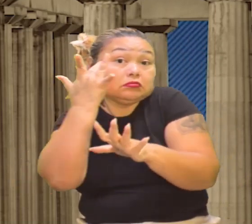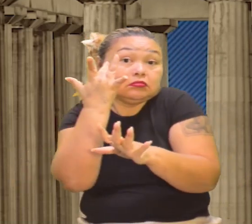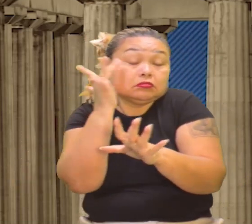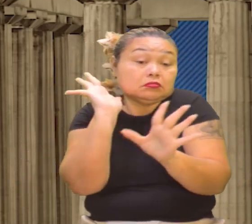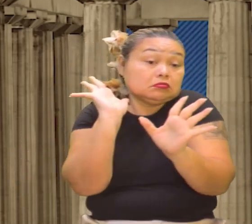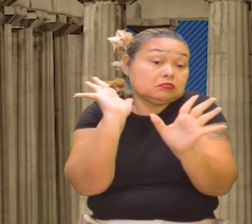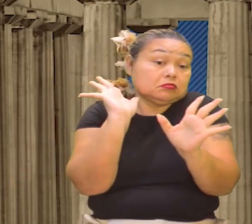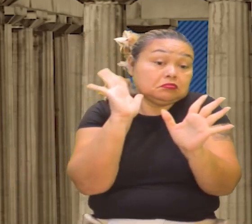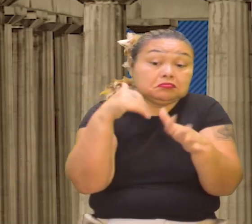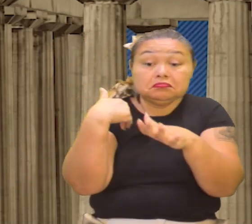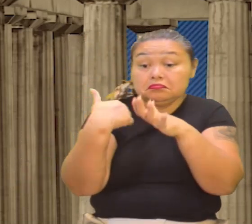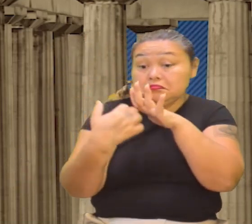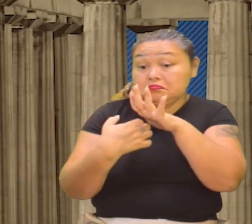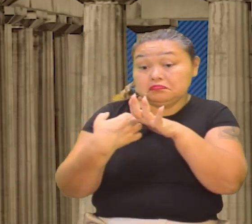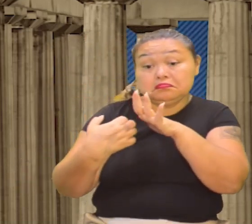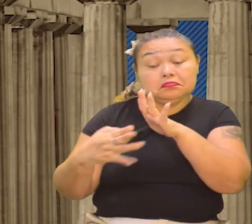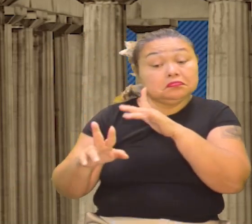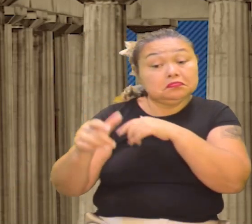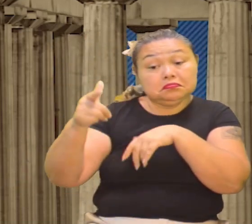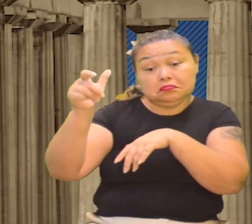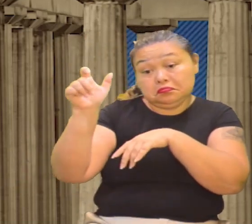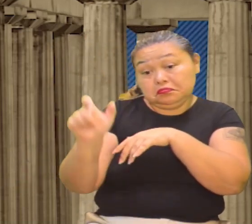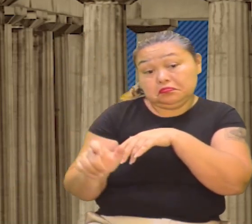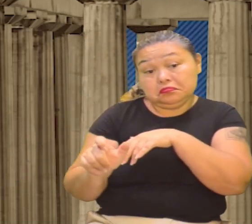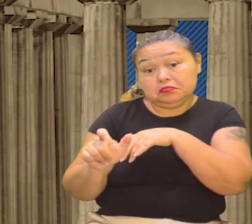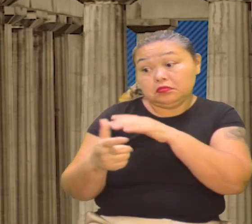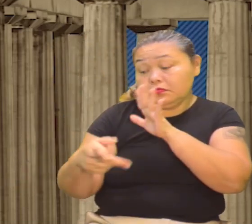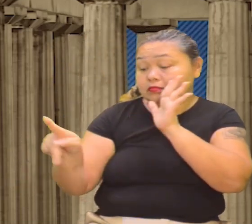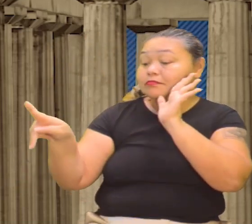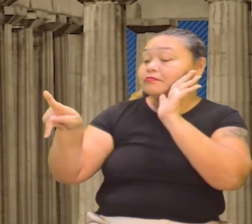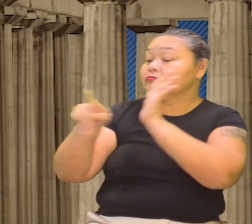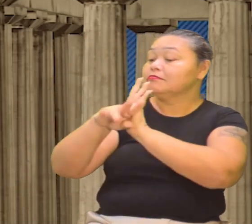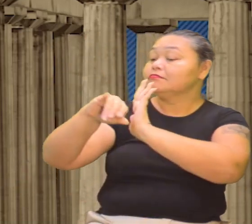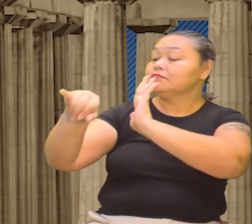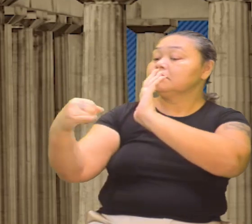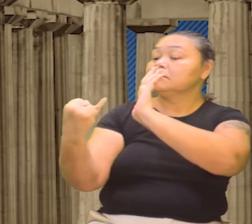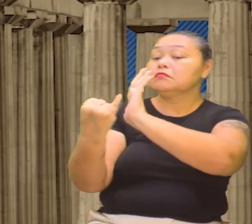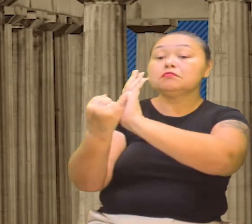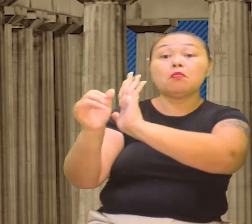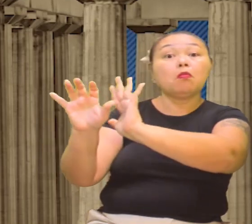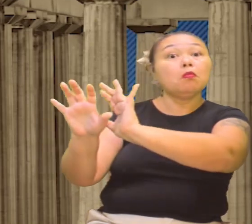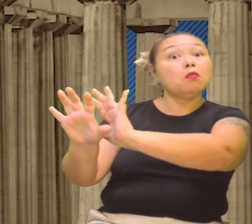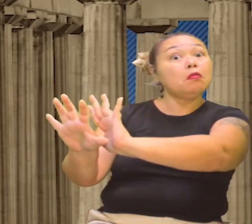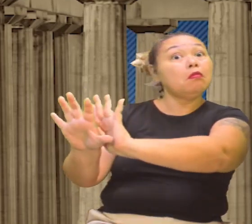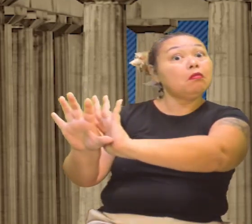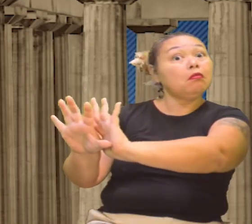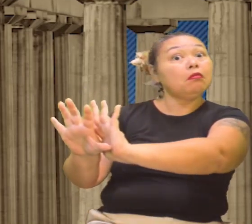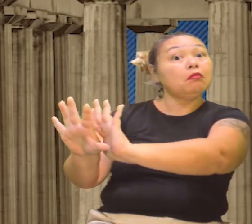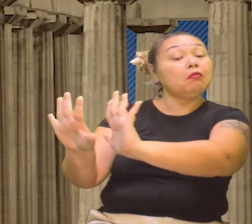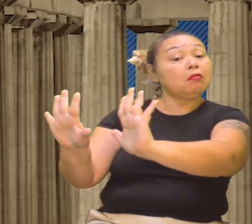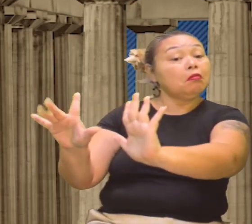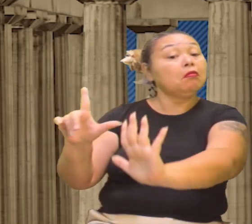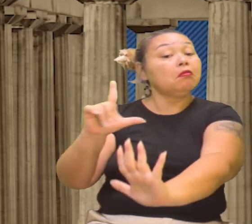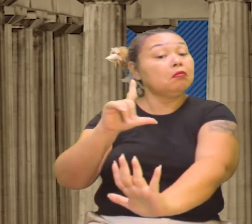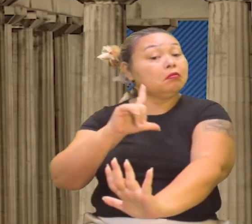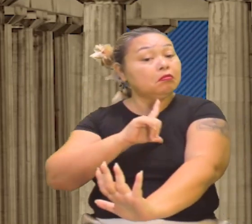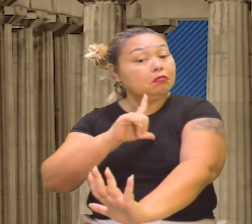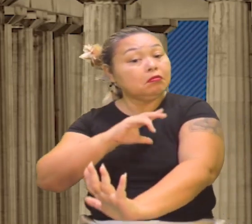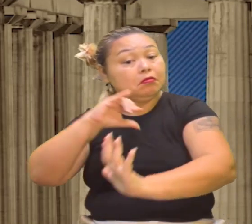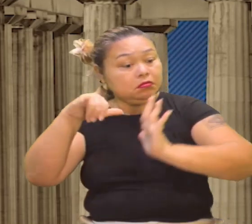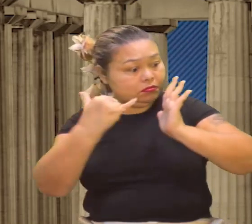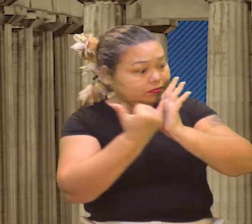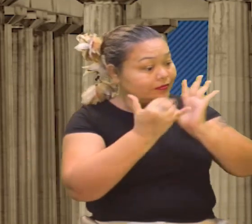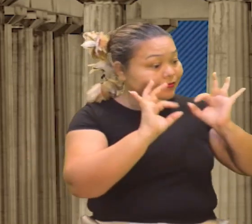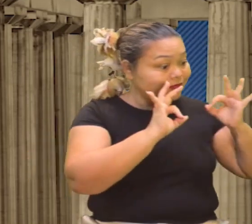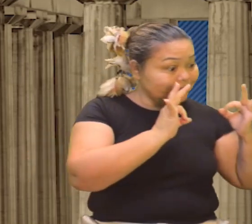ou empreendedorista. Aí você que está criando a sua identidade própria, olha só. Tinha a sua identidade da